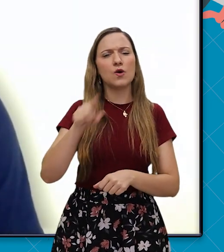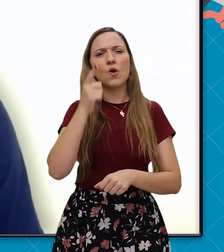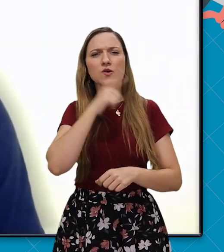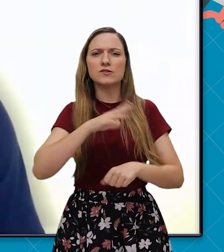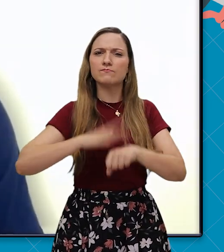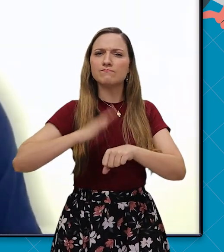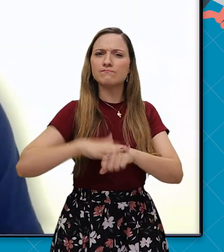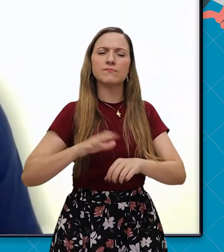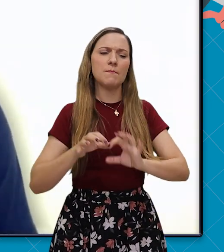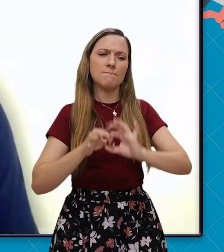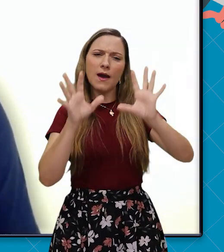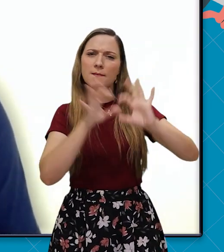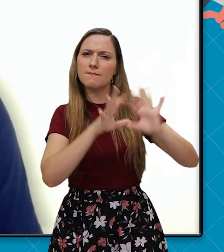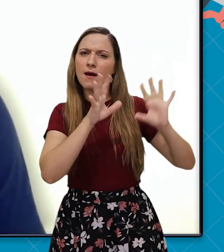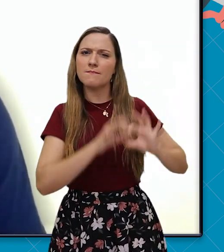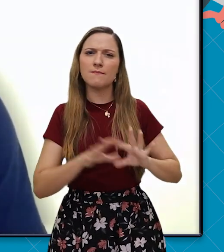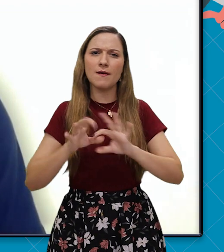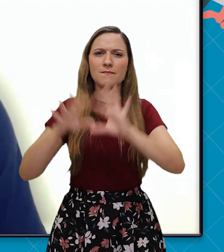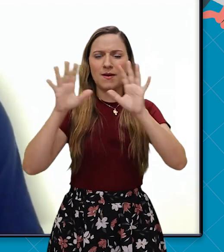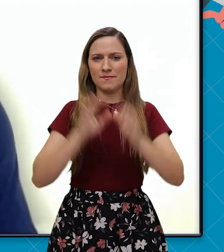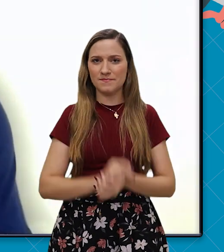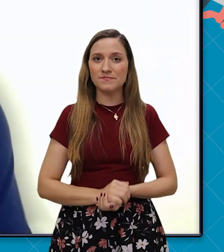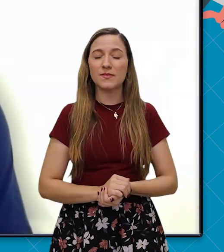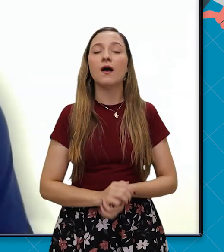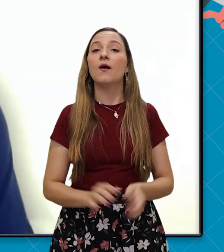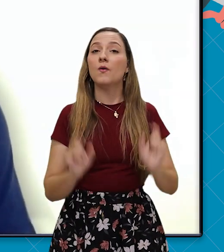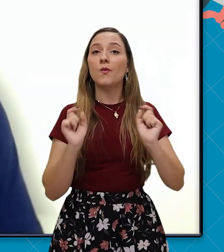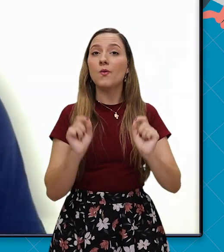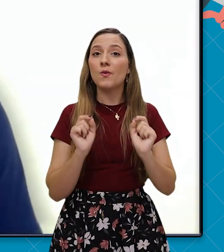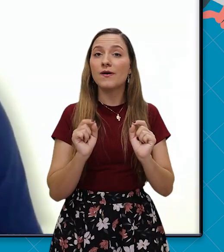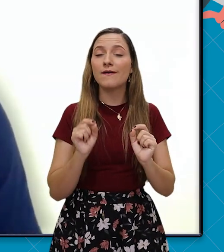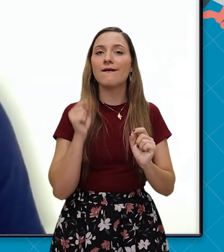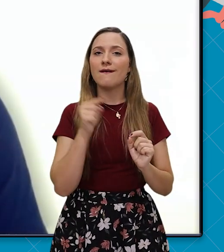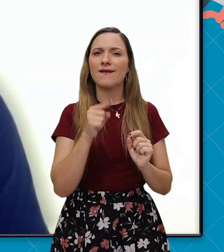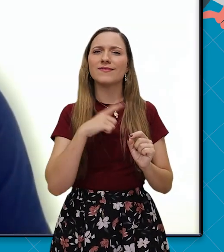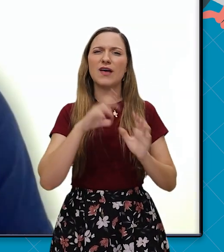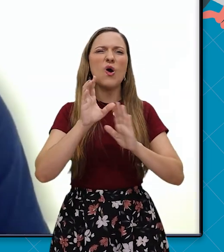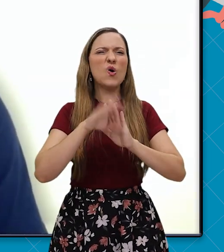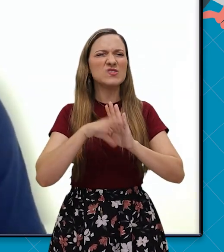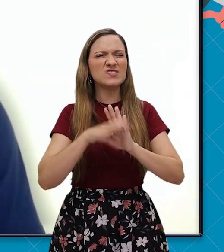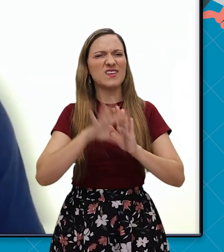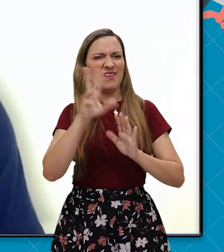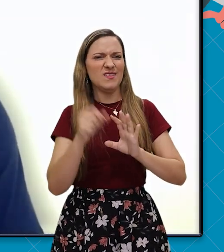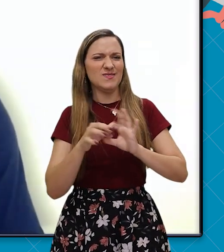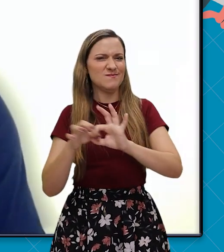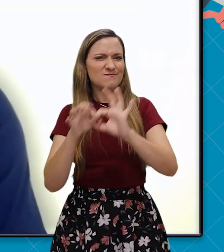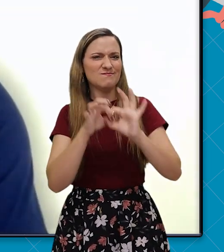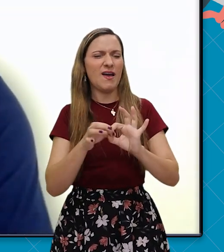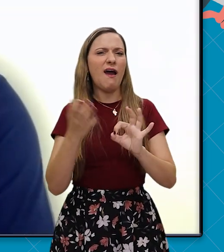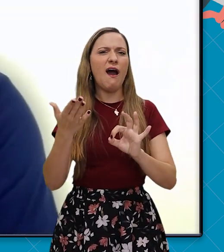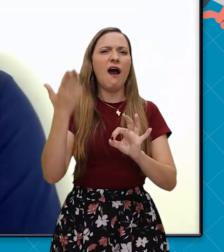africanos independentes mediante sua semelhança. Isso é, antes o conceito panafricano